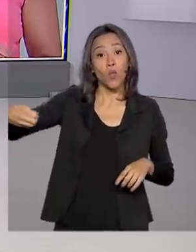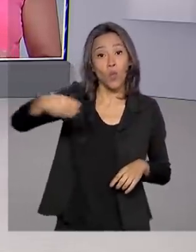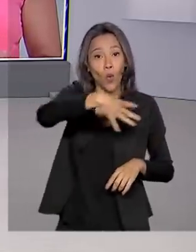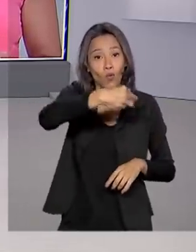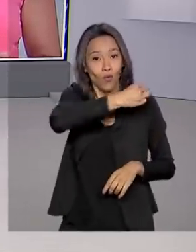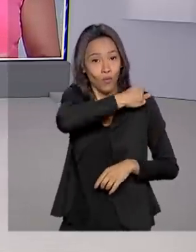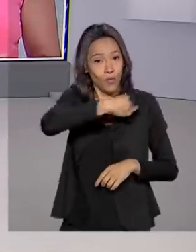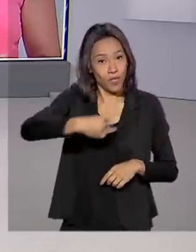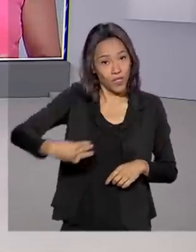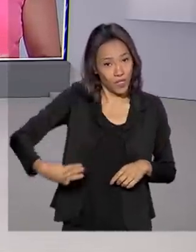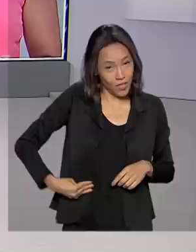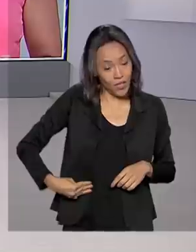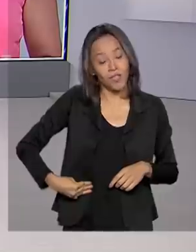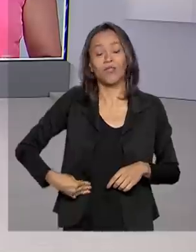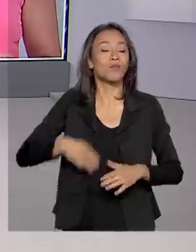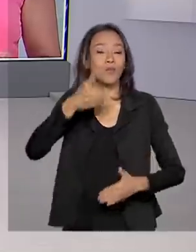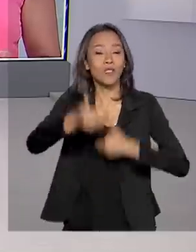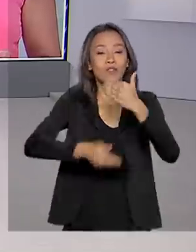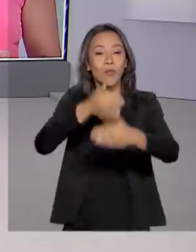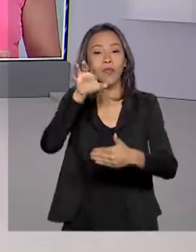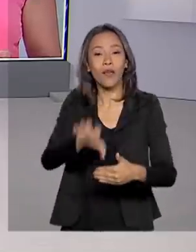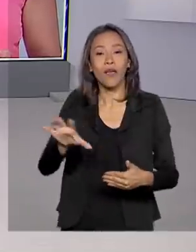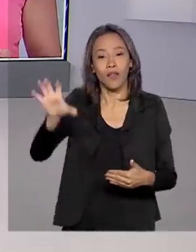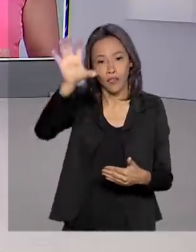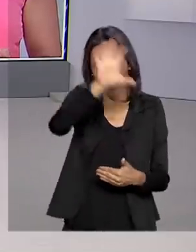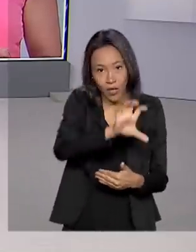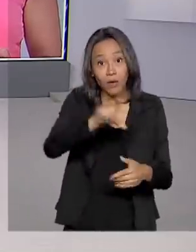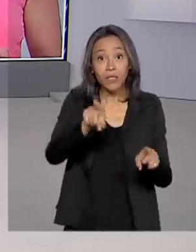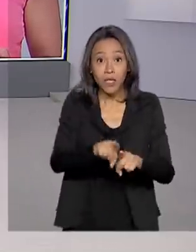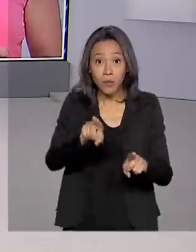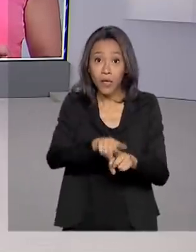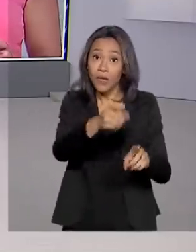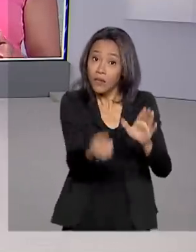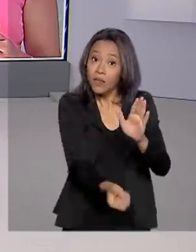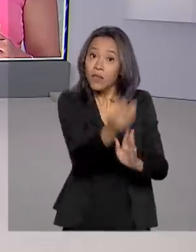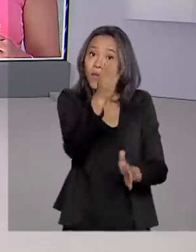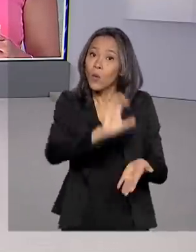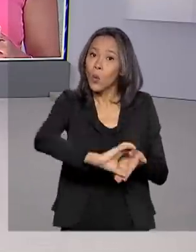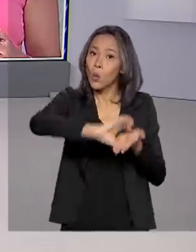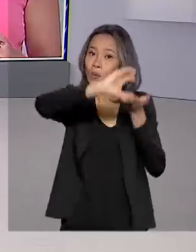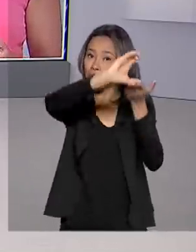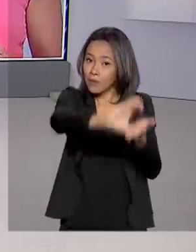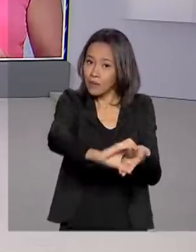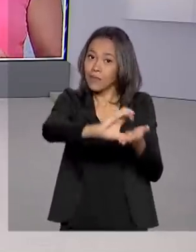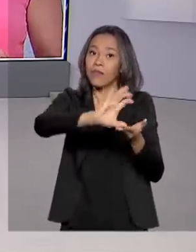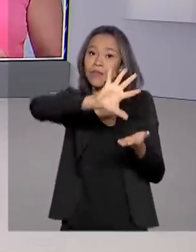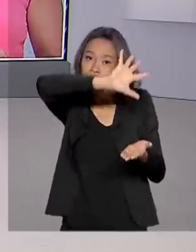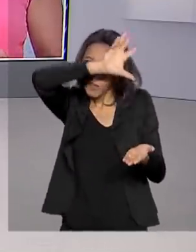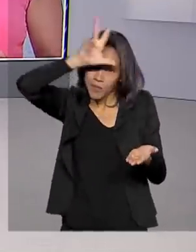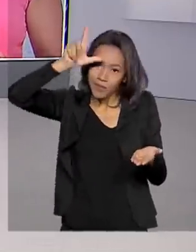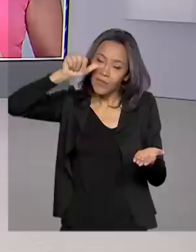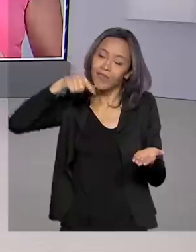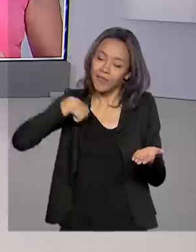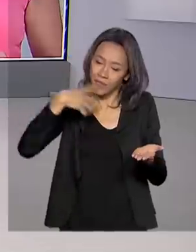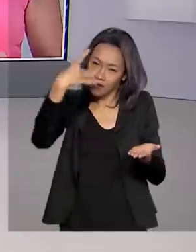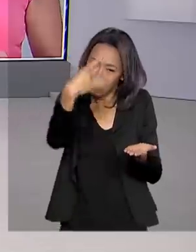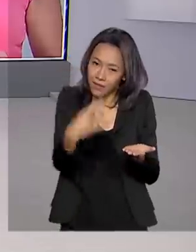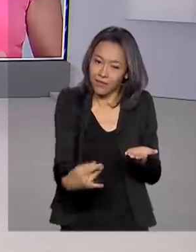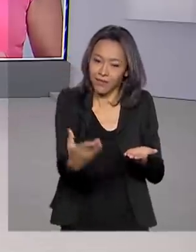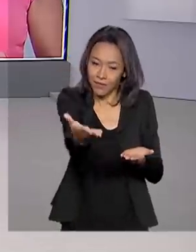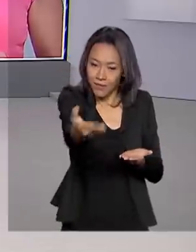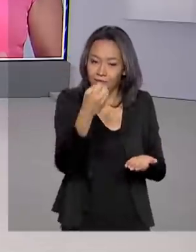do Desenvolvimento Regional e instala também o Conselho Nacional da Amazônia. Luciana Colares de Holanda tem os detalhes. Bom dia, Lu.